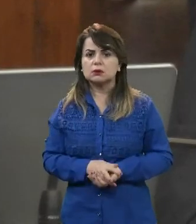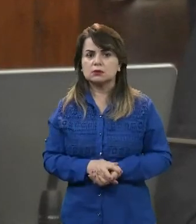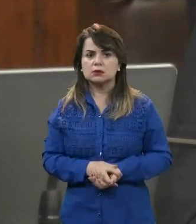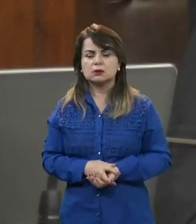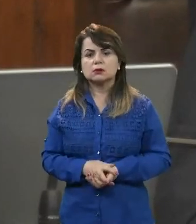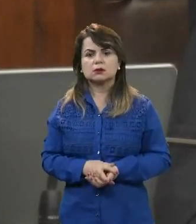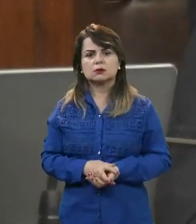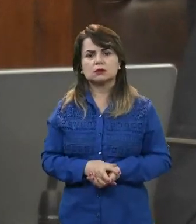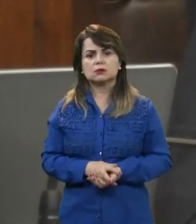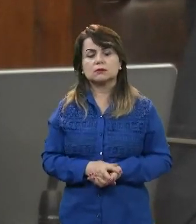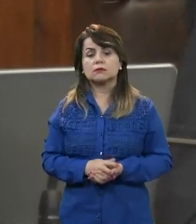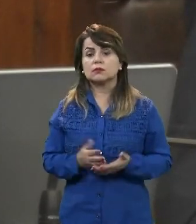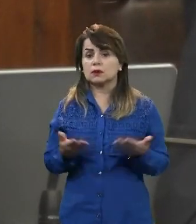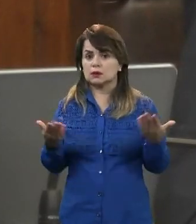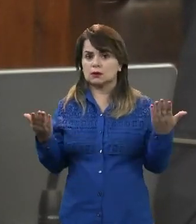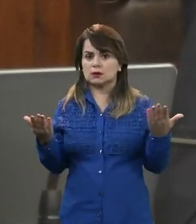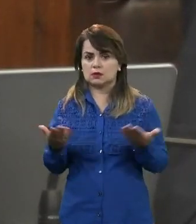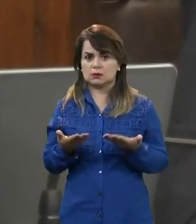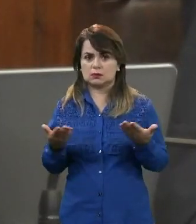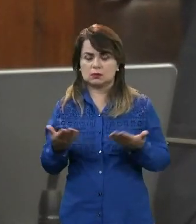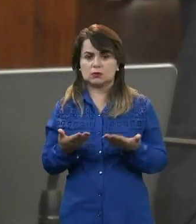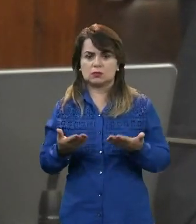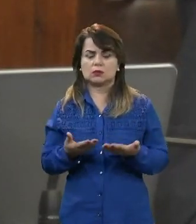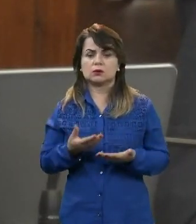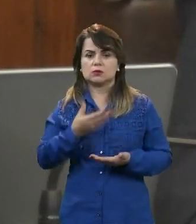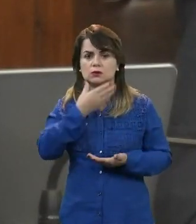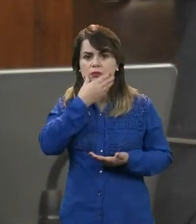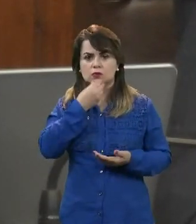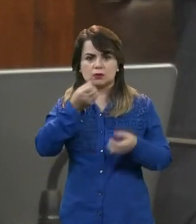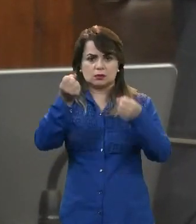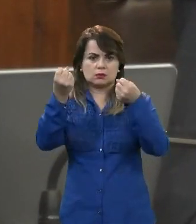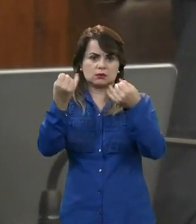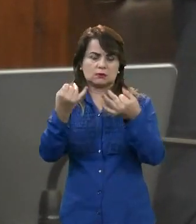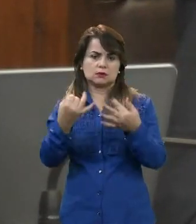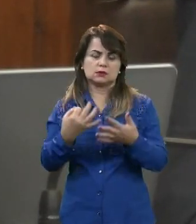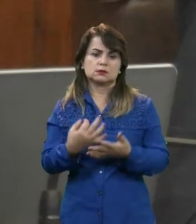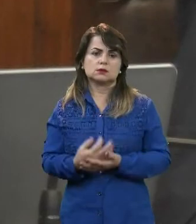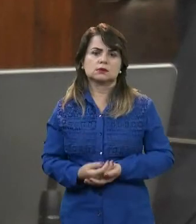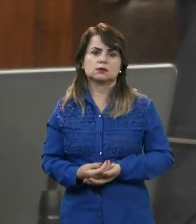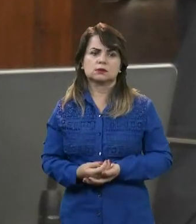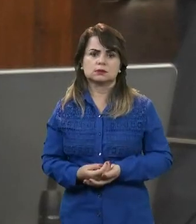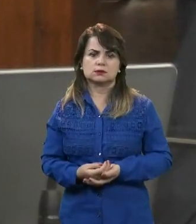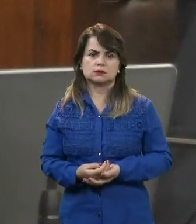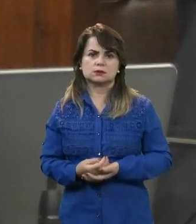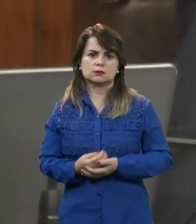Com a pede a palavra, o Hildo do Cicrede, gerente e diretor executivo.